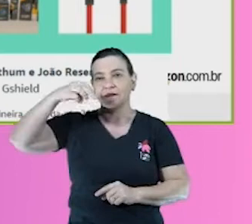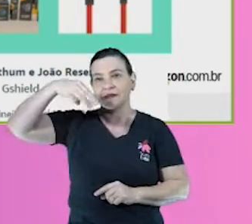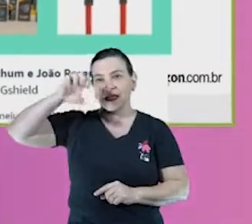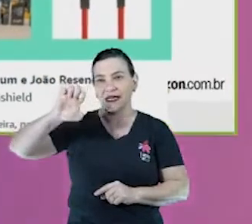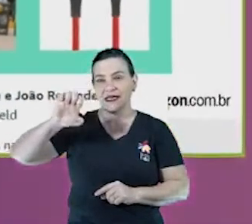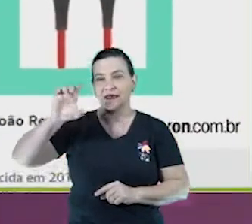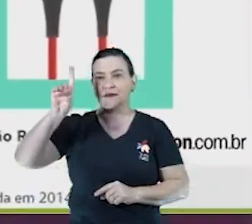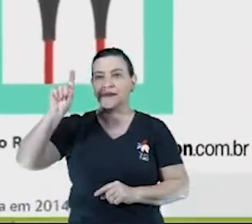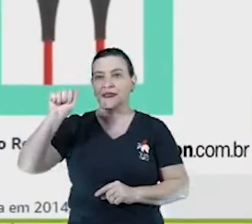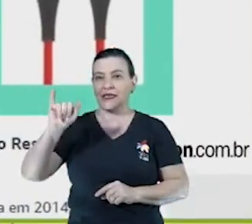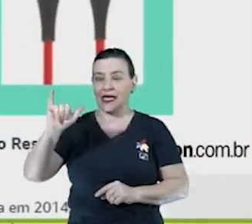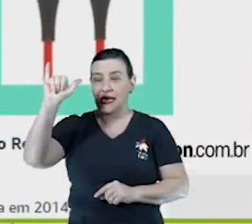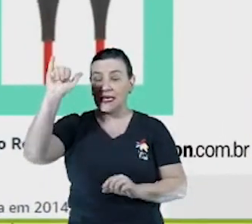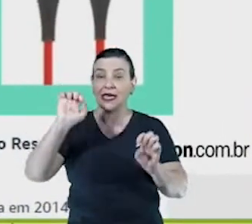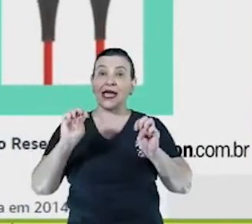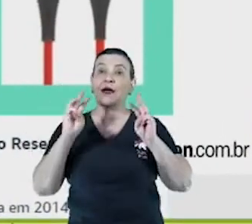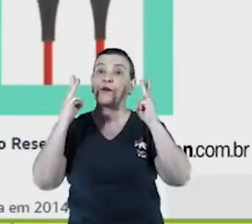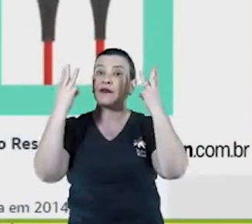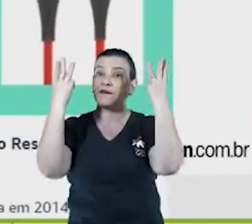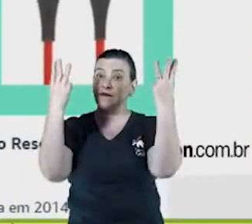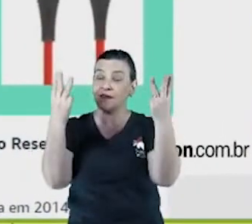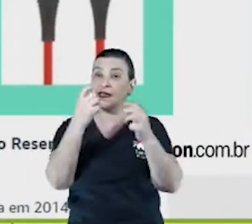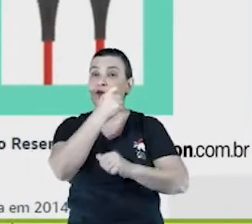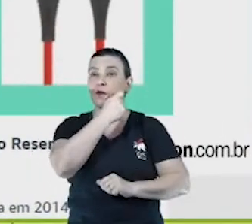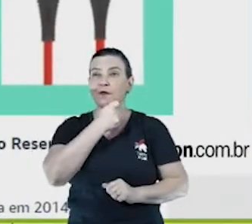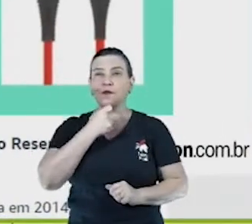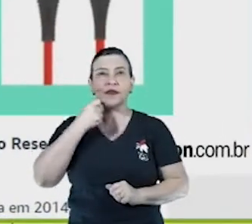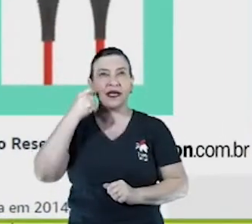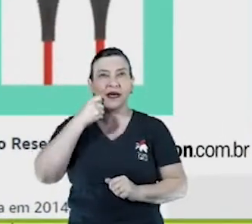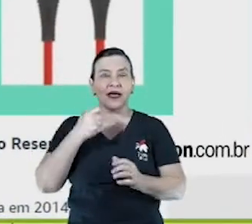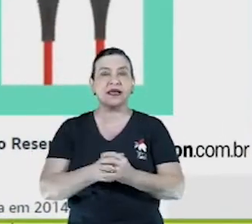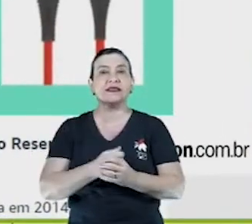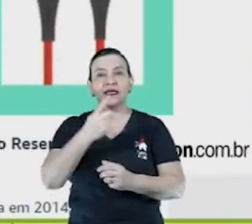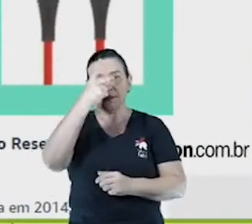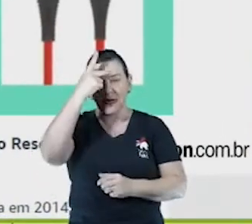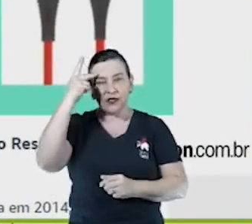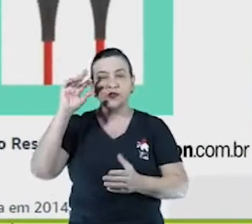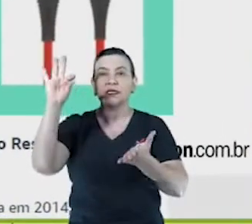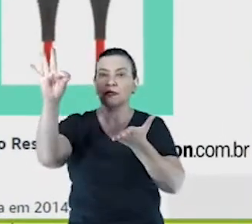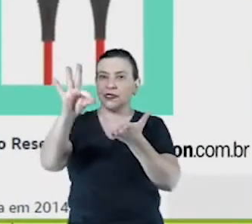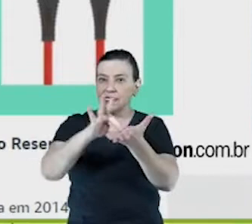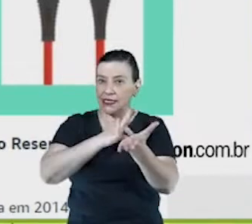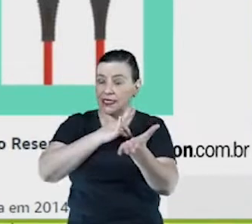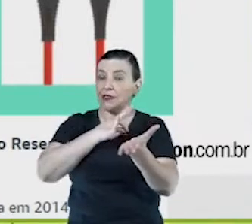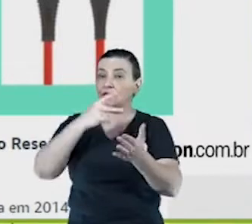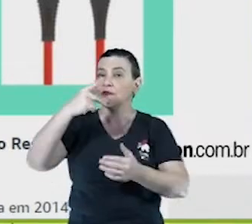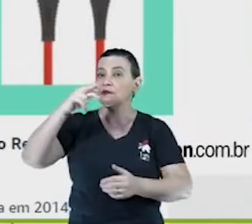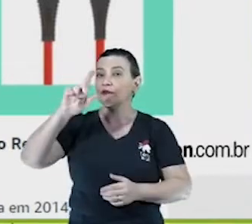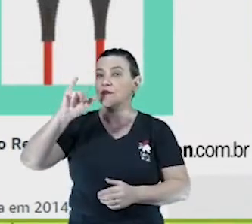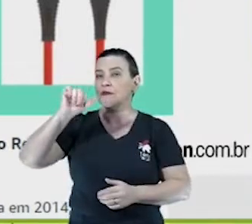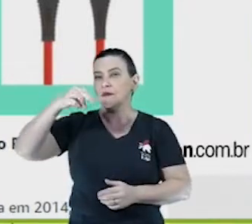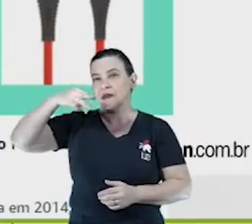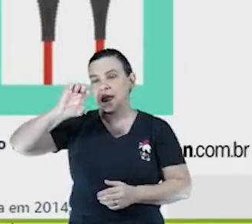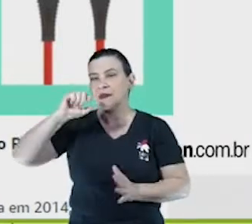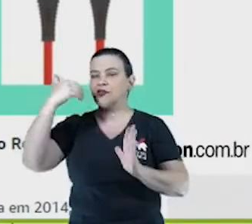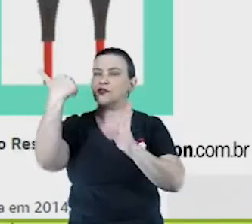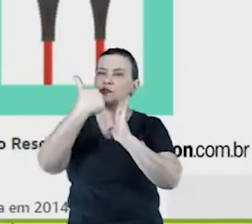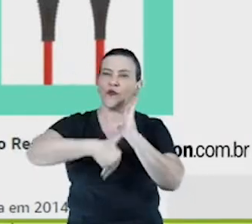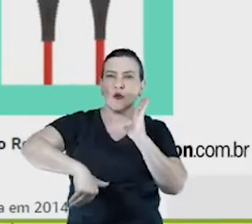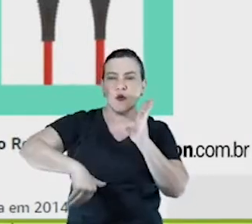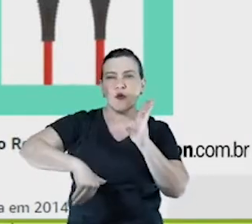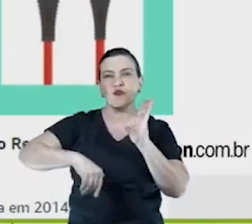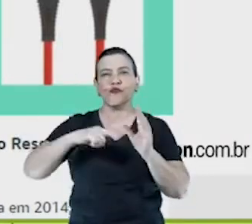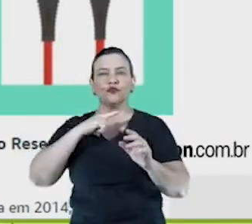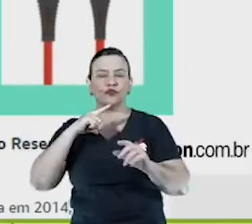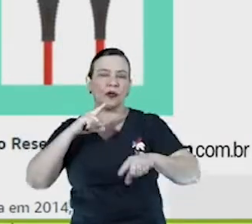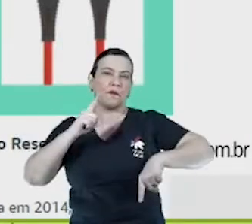evento da Amazon feito pra membros Prime, então pessoas que são inscritos no Prime com ofertas, né, com vários